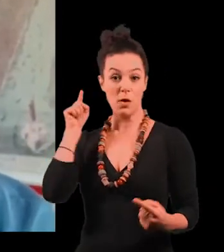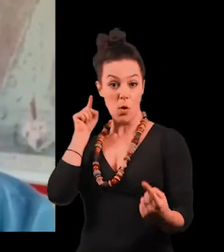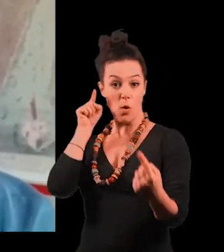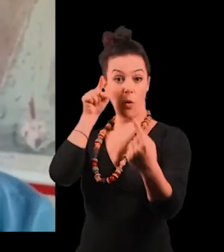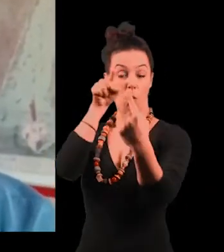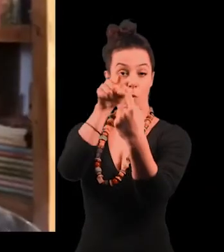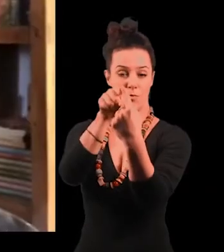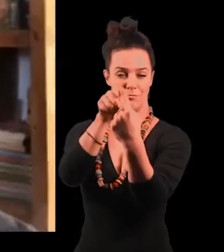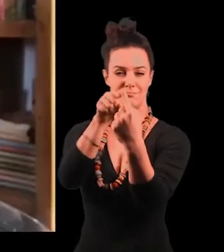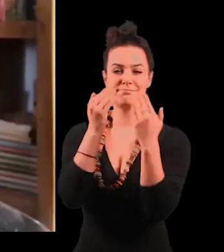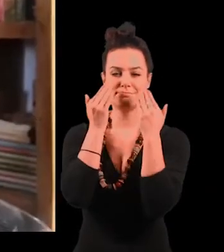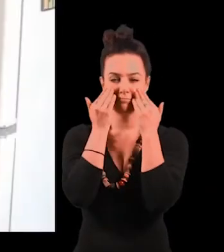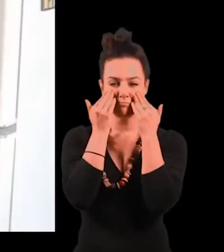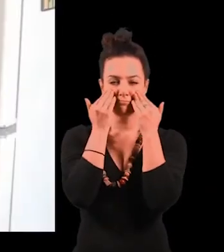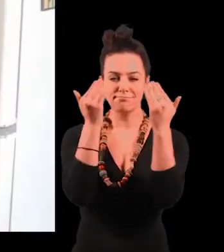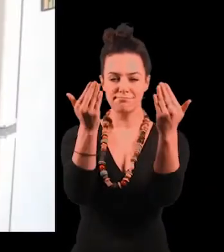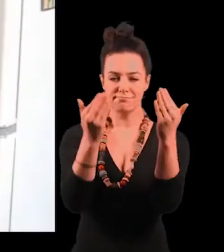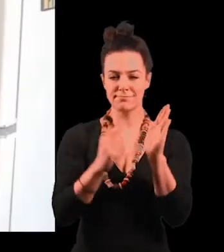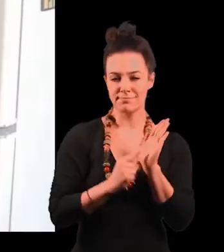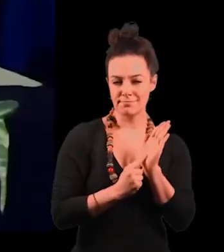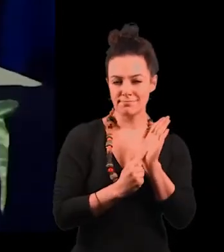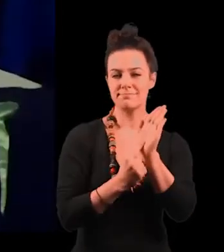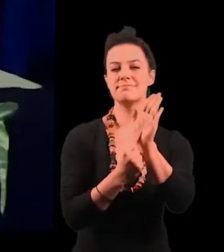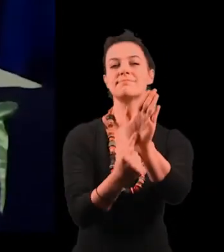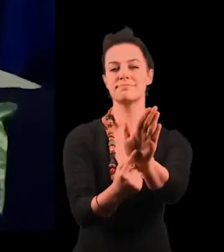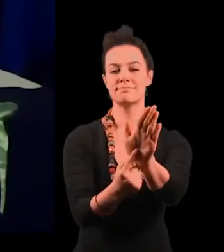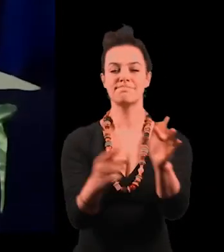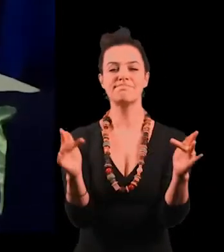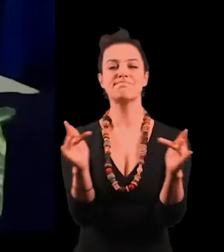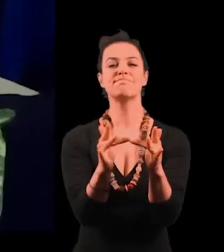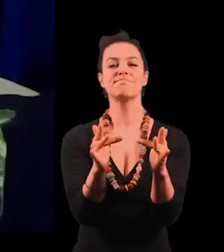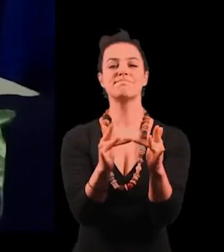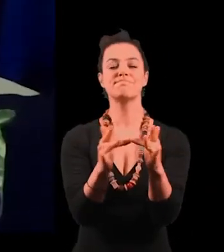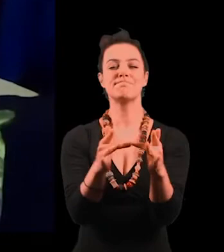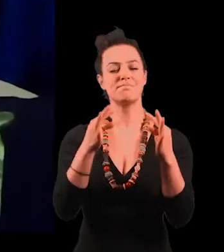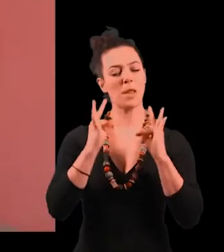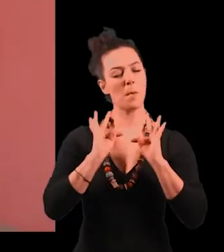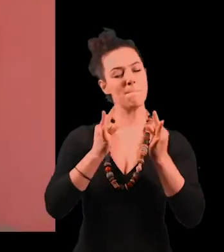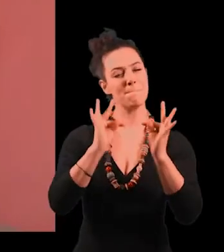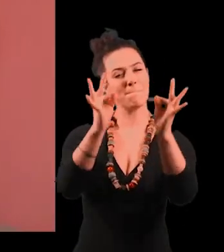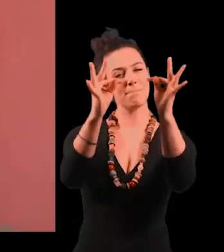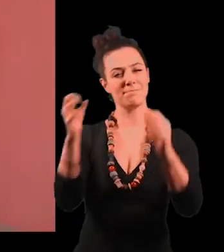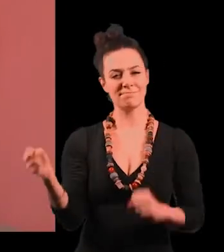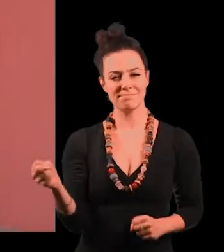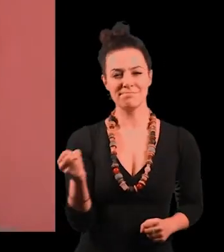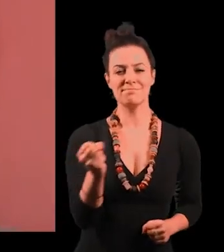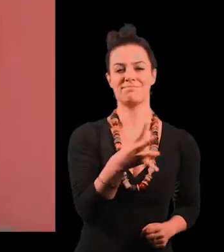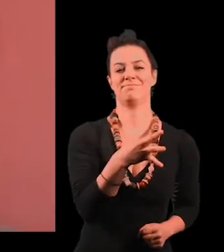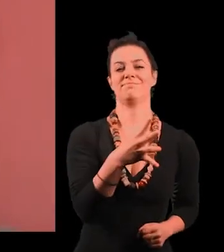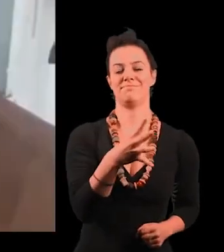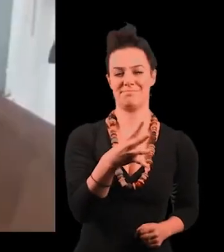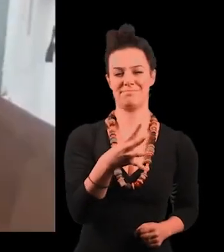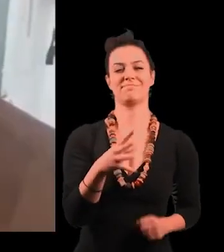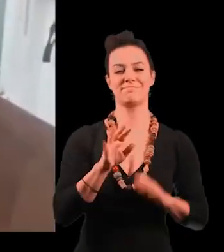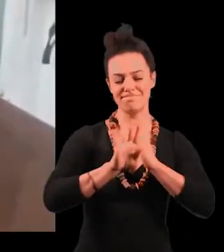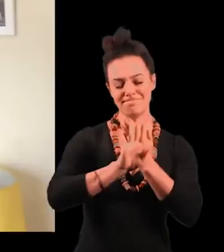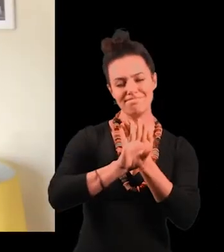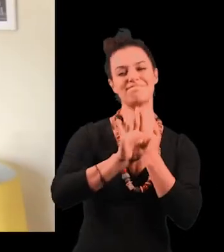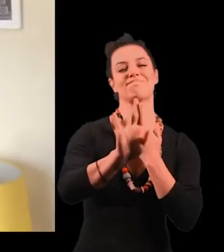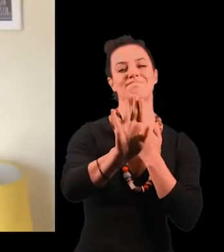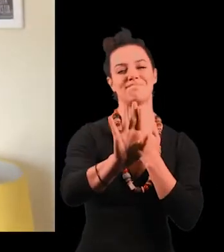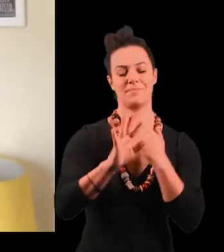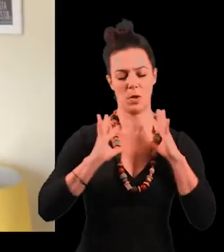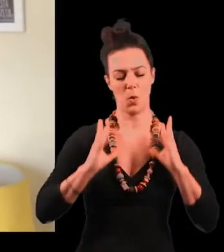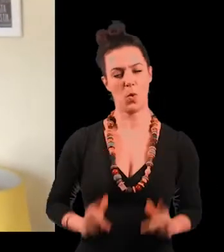artistas que buscam no seu fazer e no seu ser. Novas maneiras de interagir neste mundo tecnológico, higiênico